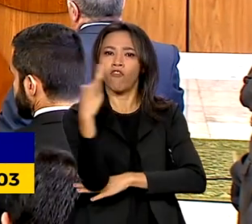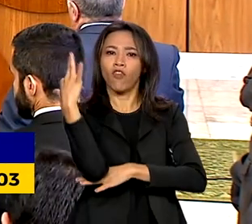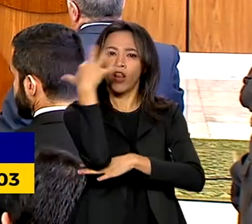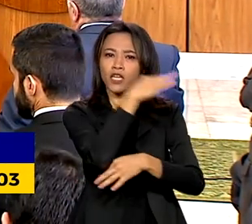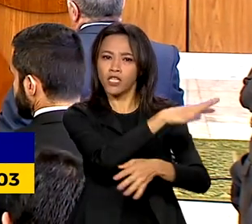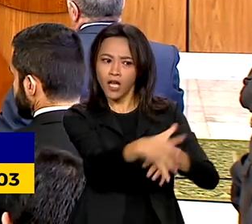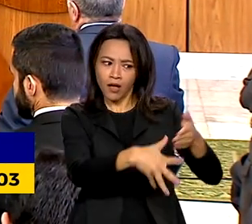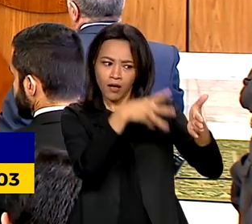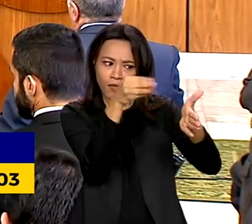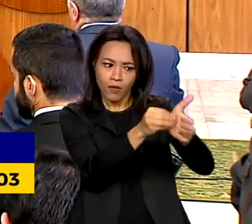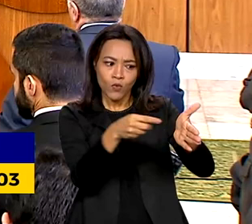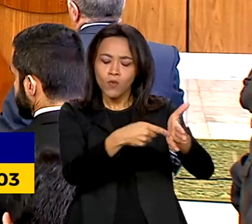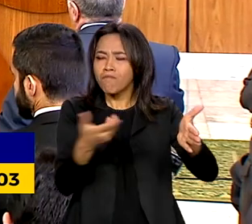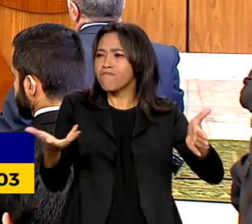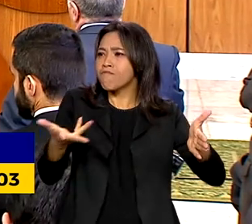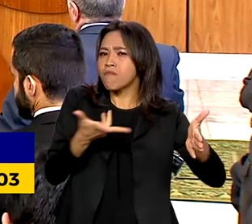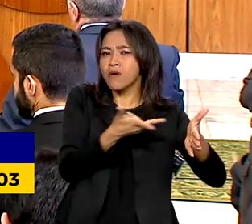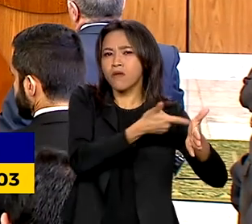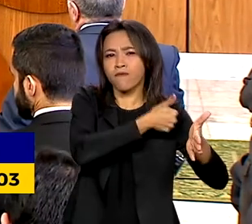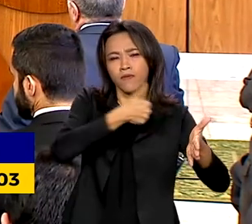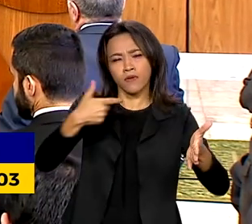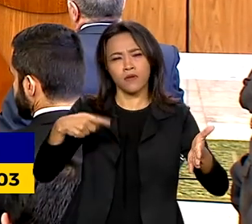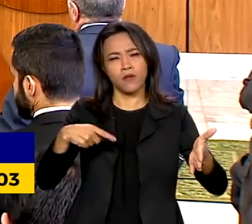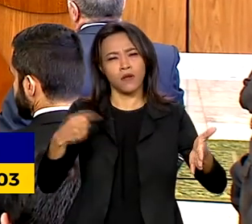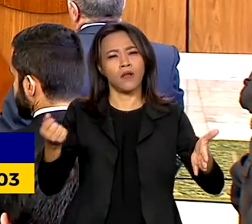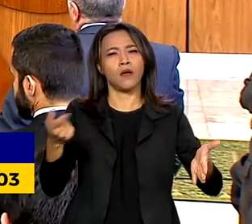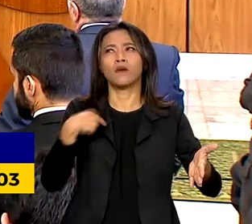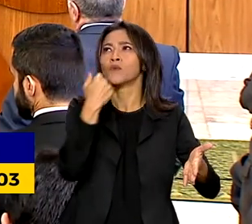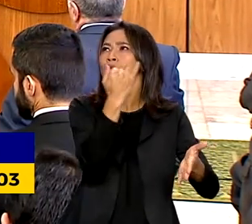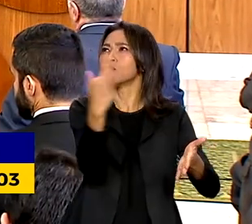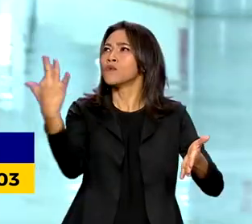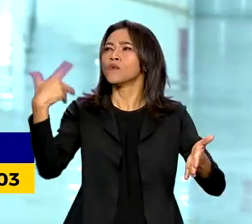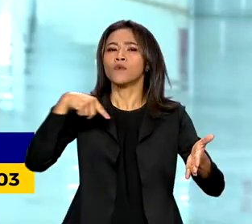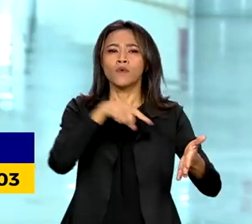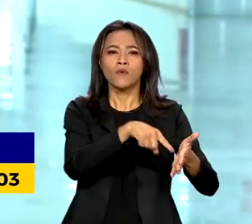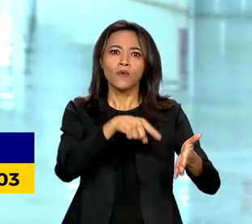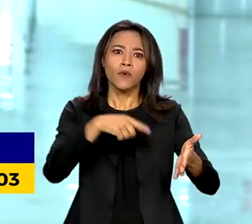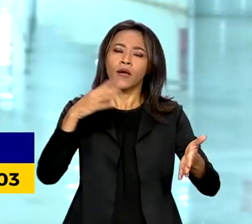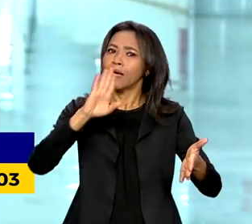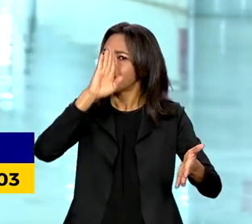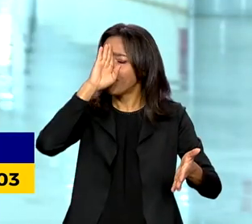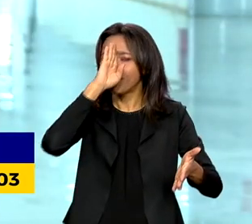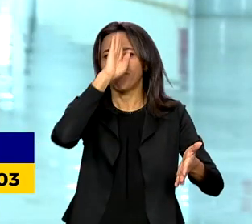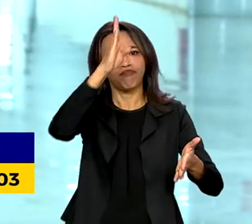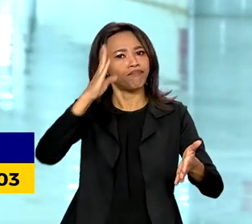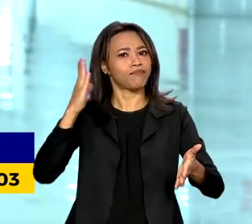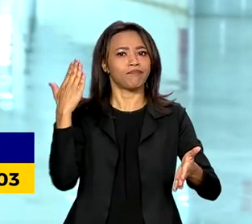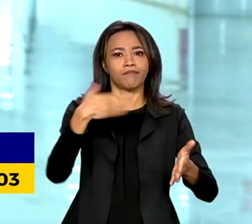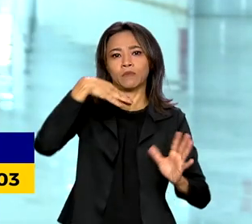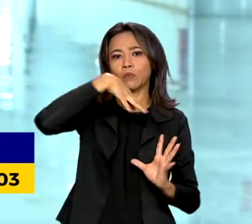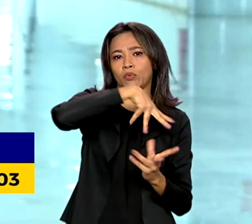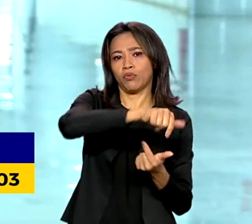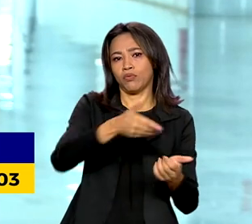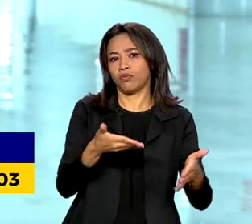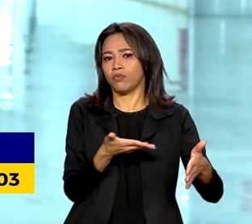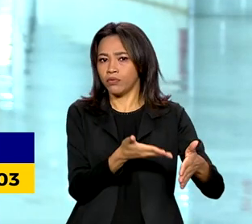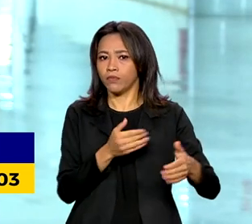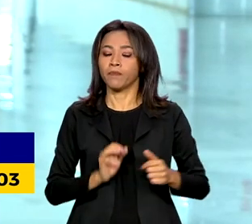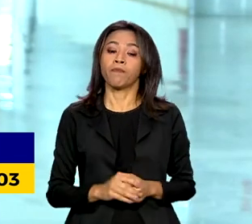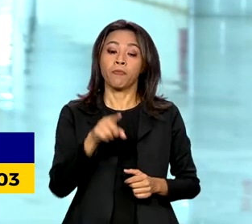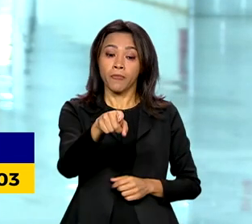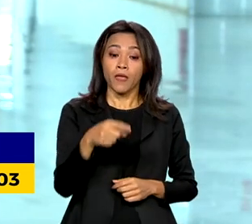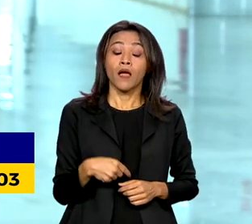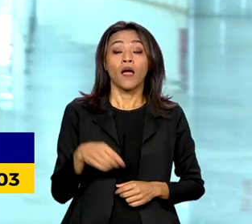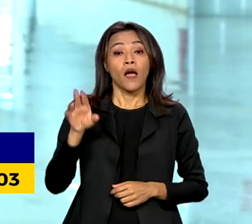maravilha da natureza, é o pulmão verde de nosso planeta. A União Europeia é o segundo maior parceiro comercial do